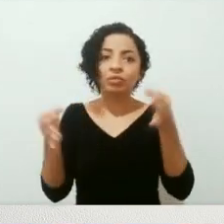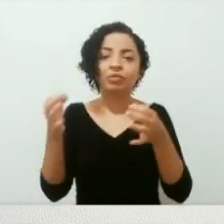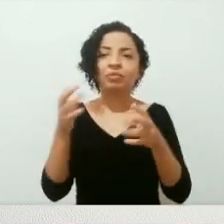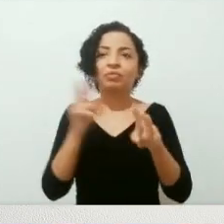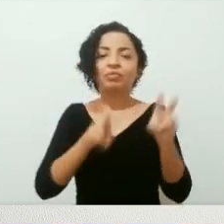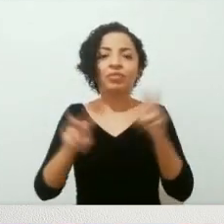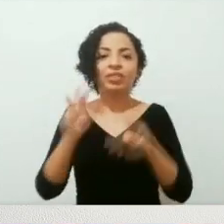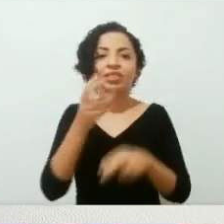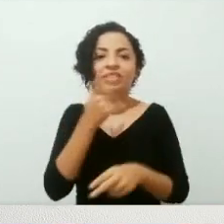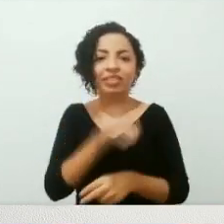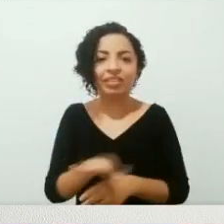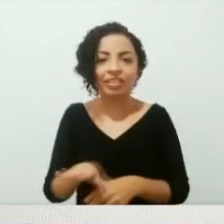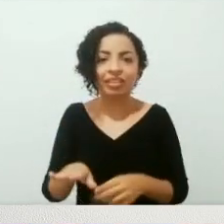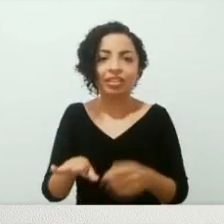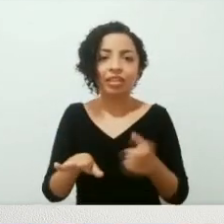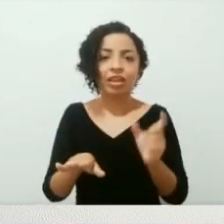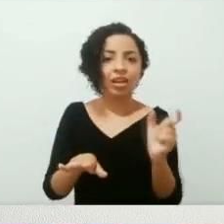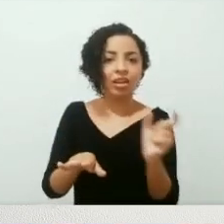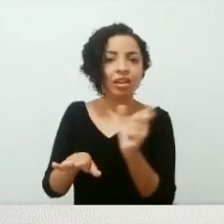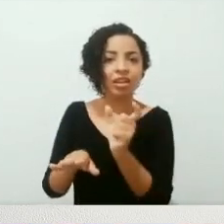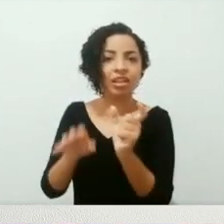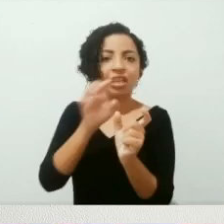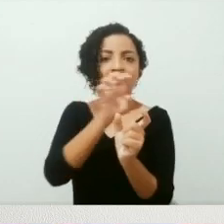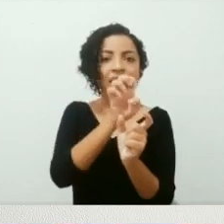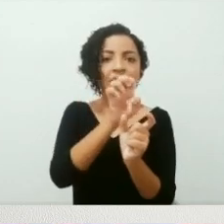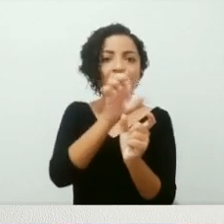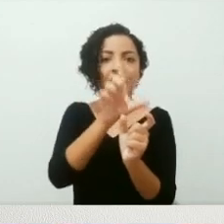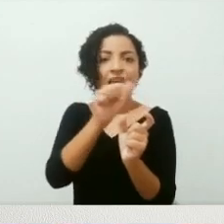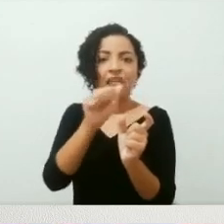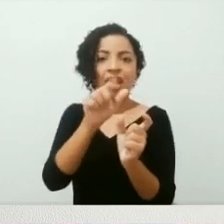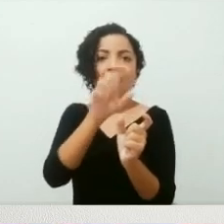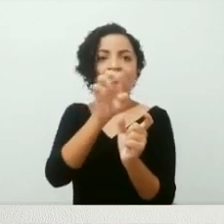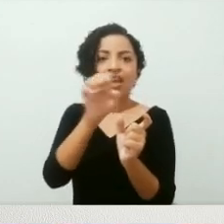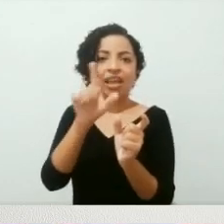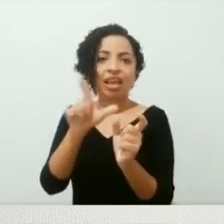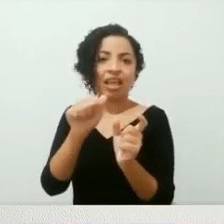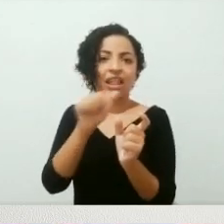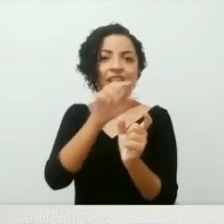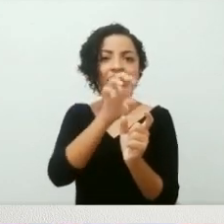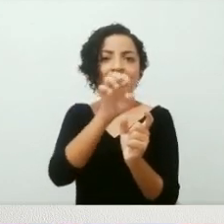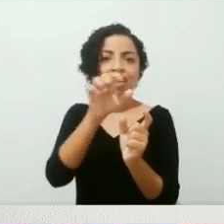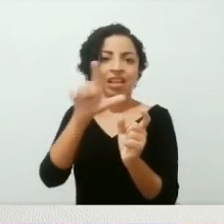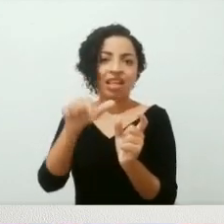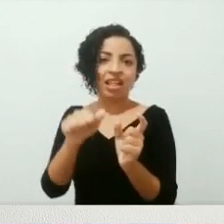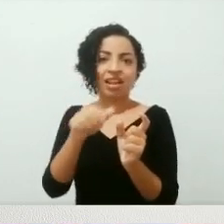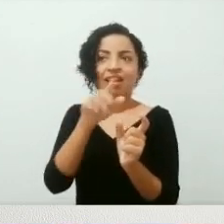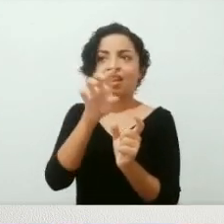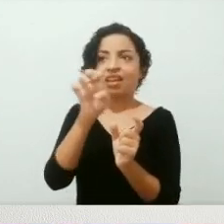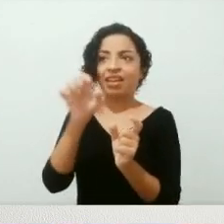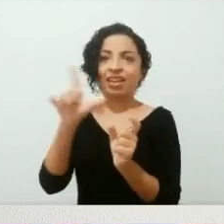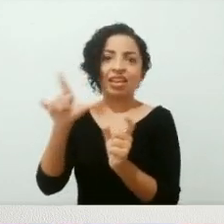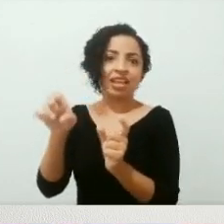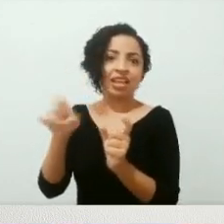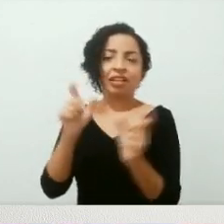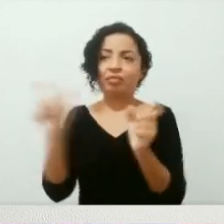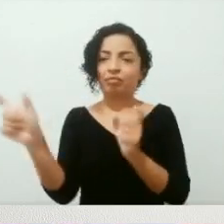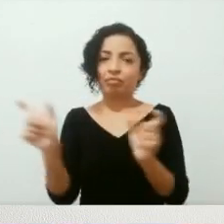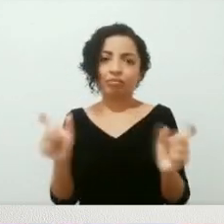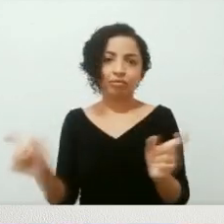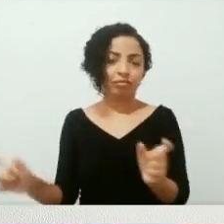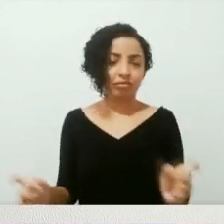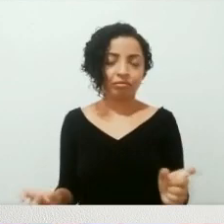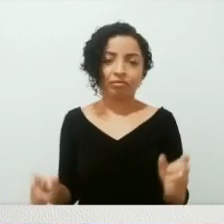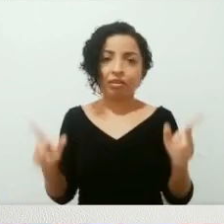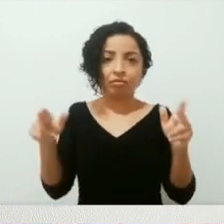repetição, até mesmo alguns pronomes, é muito repetido, ela, ela, ele, ele, ele, numa sequência de orações aqui que travam,